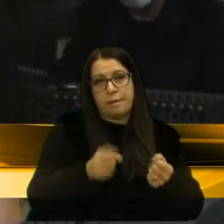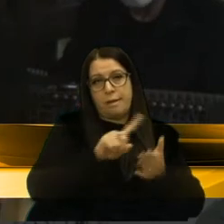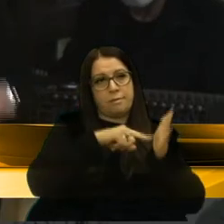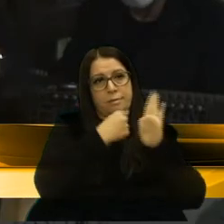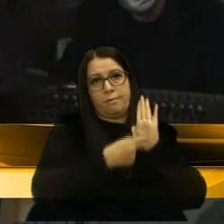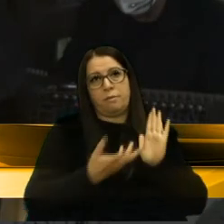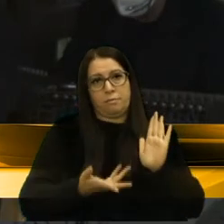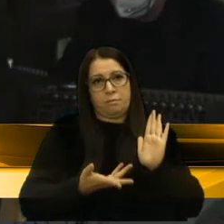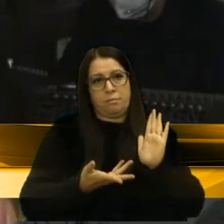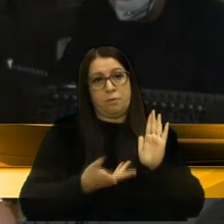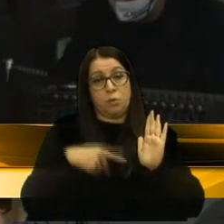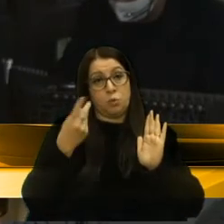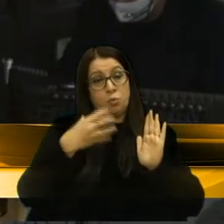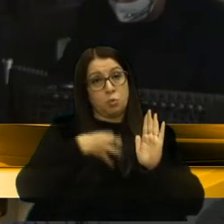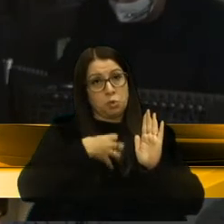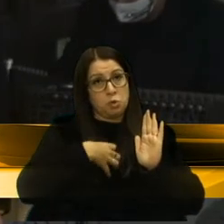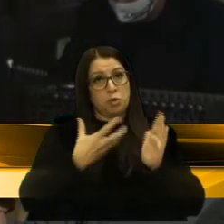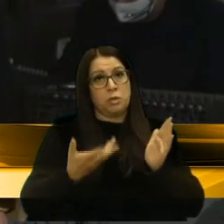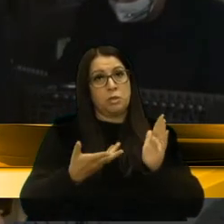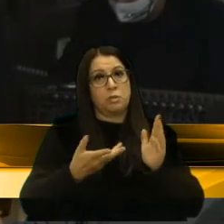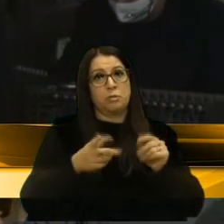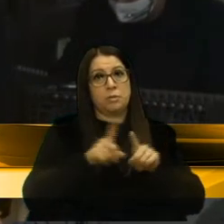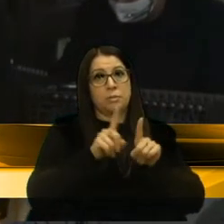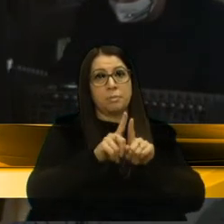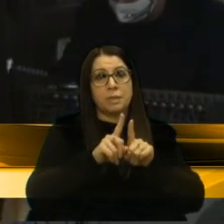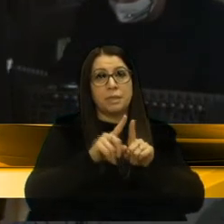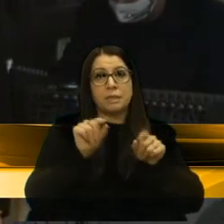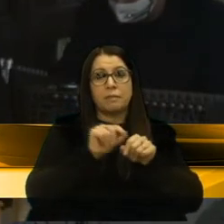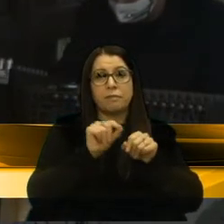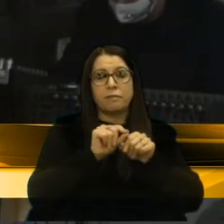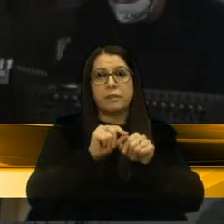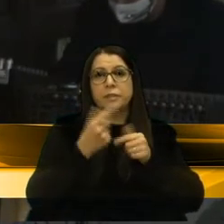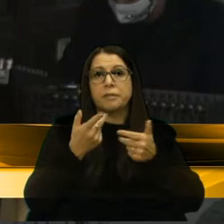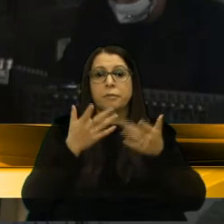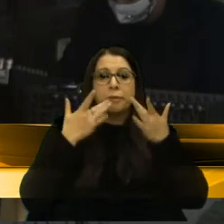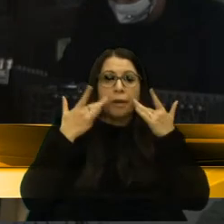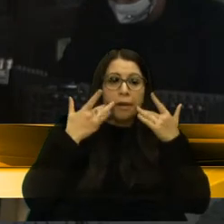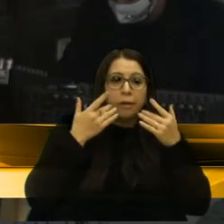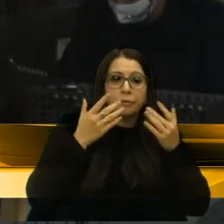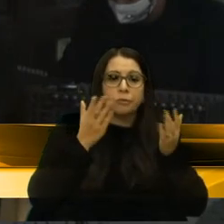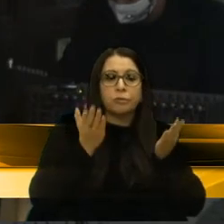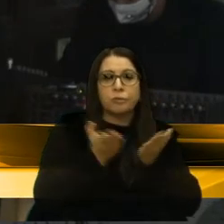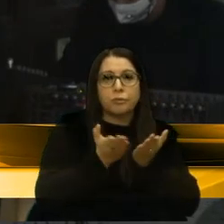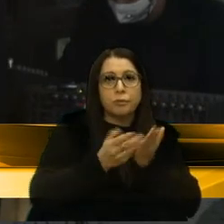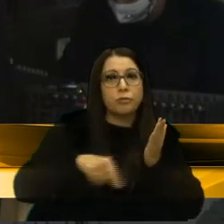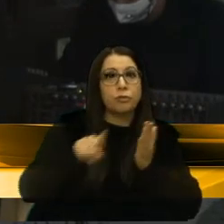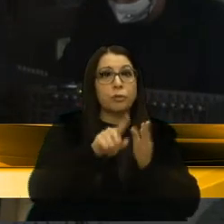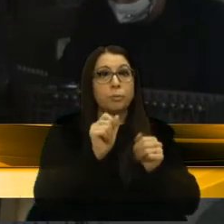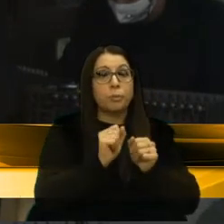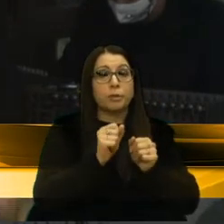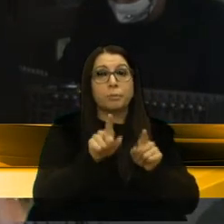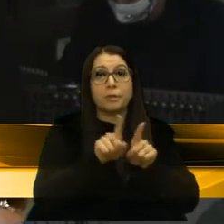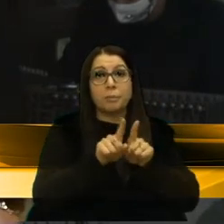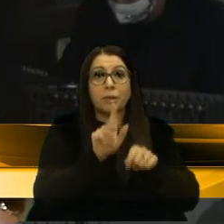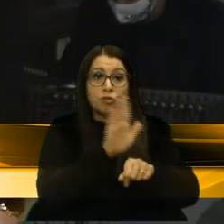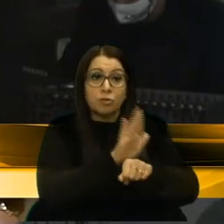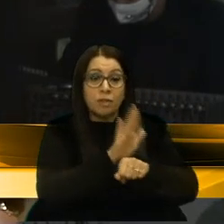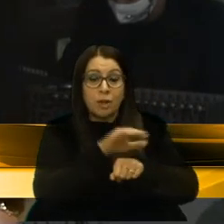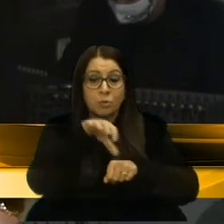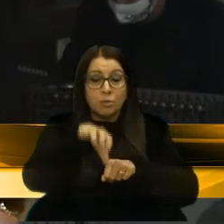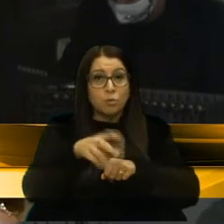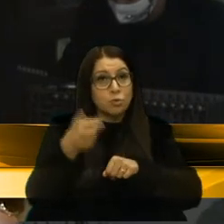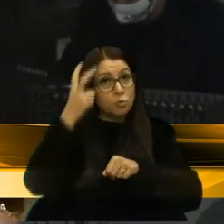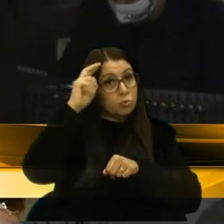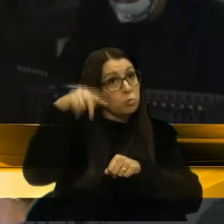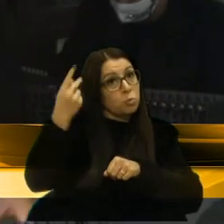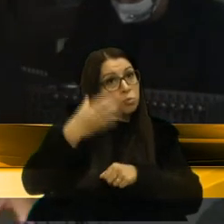e de uma outra forma, criando um teatro estudantil, podendo interferir e poder ajudar o setor da cultura de